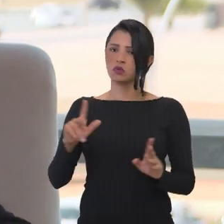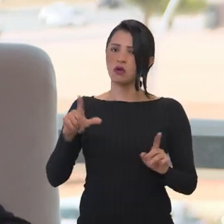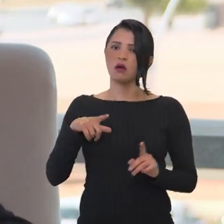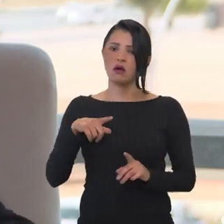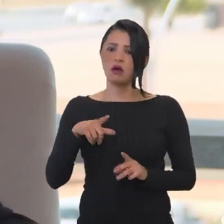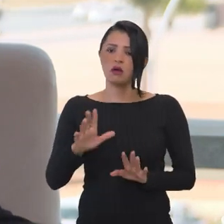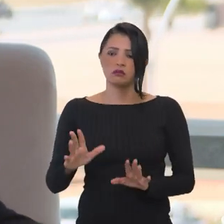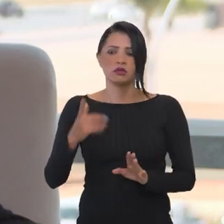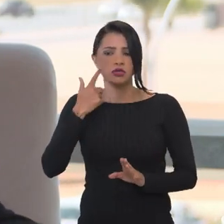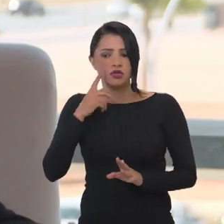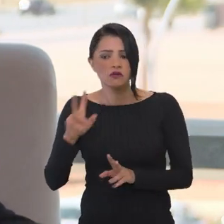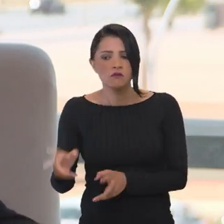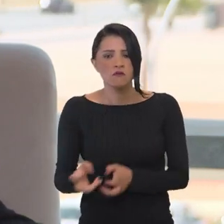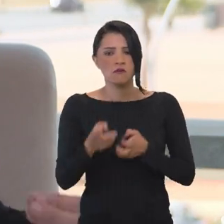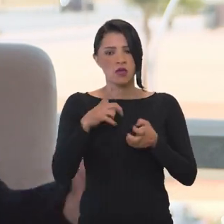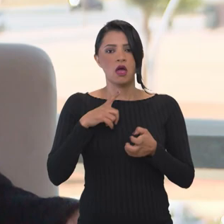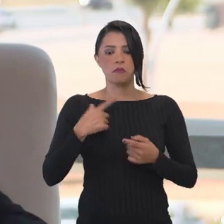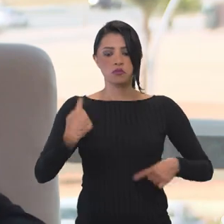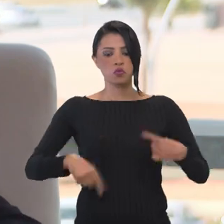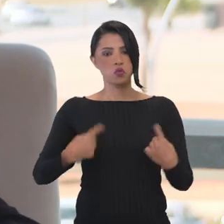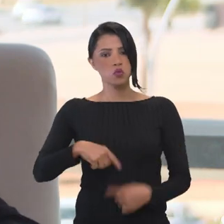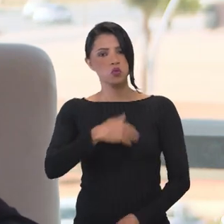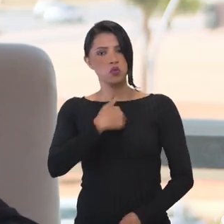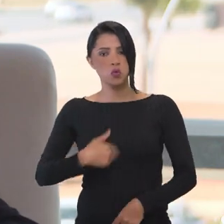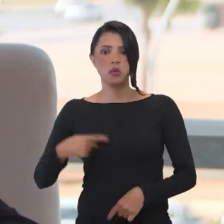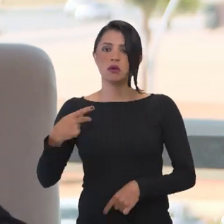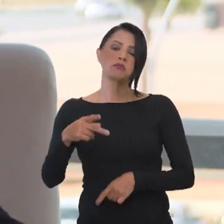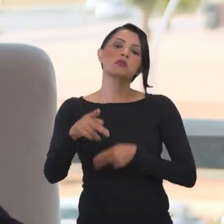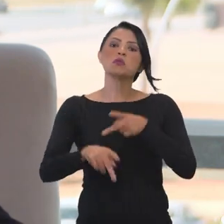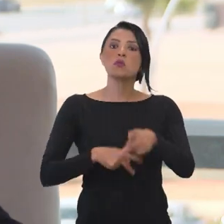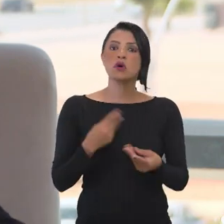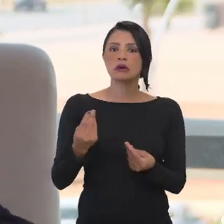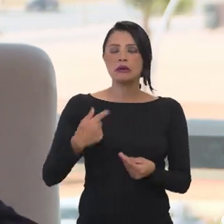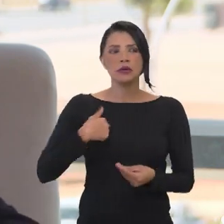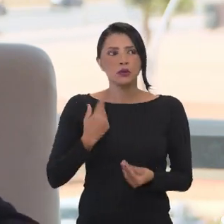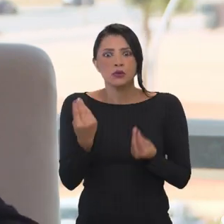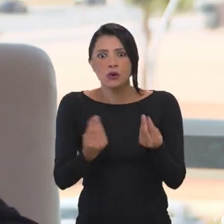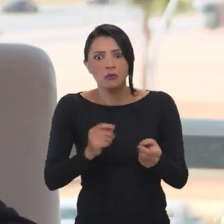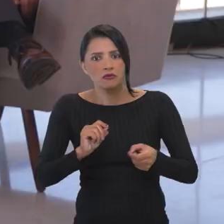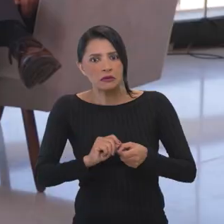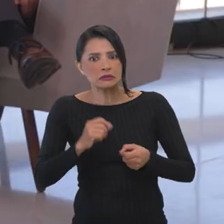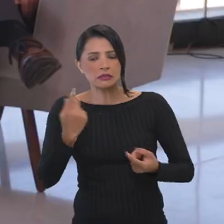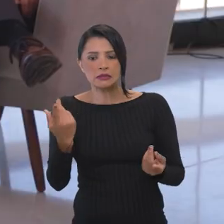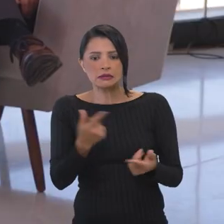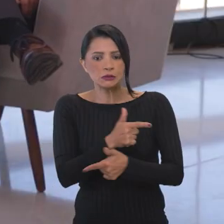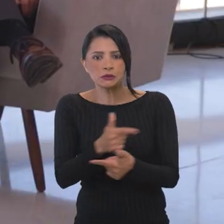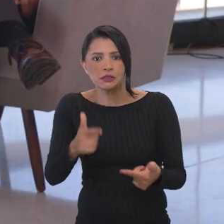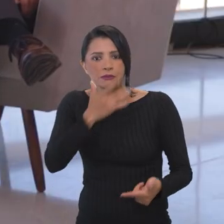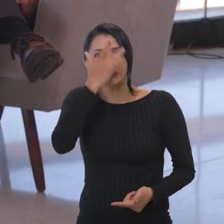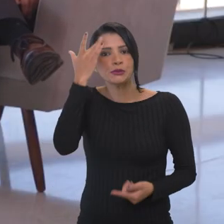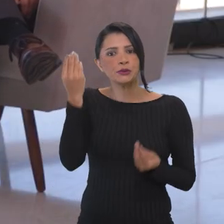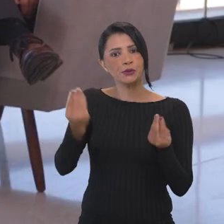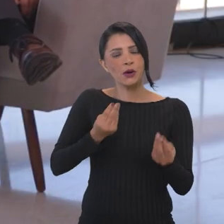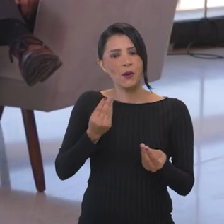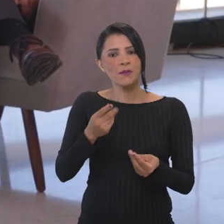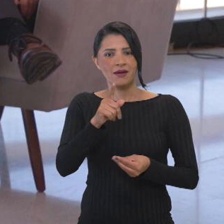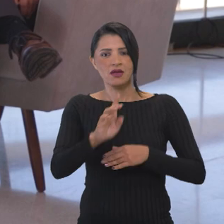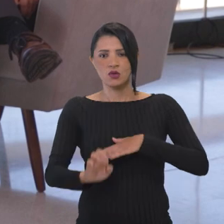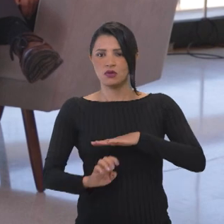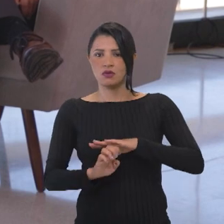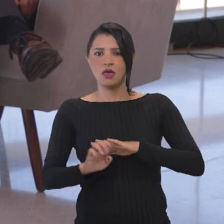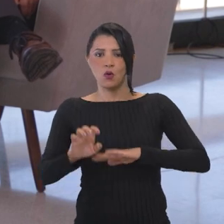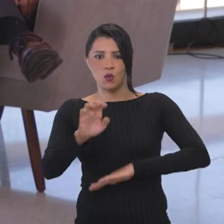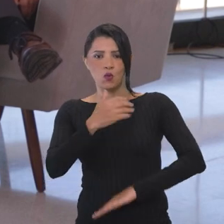servidores como a maneira de que as políticas públicas cheguem para a população. Eu não consigo fazer política pública sem gente, sem pessoas. O Estado